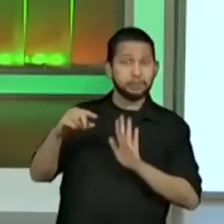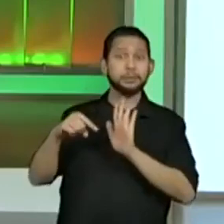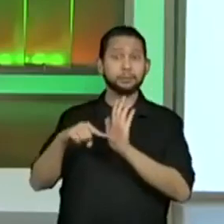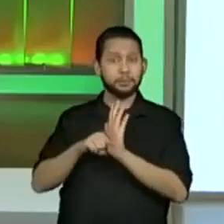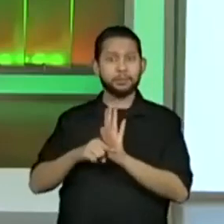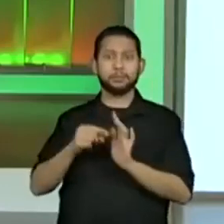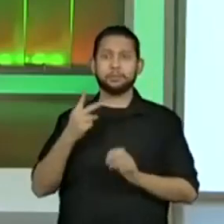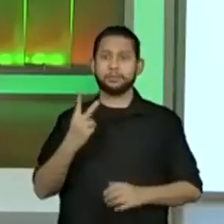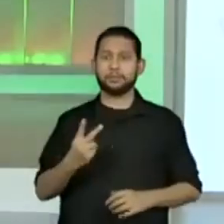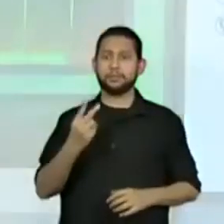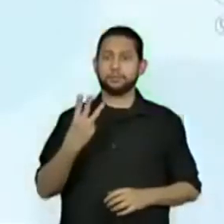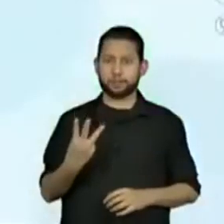certo? Então, vamos lá.